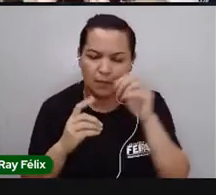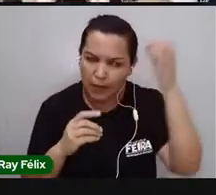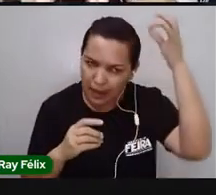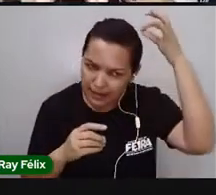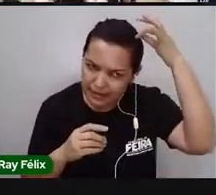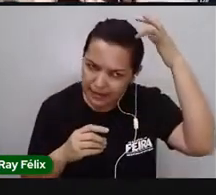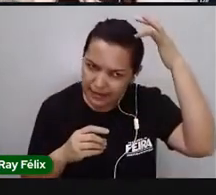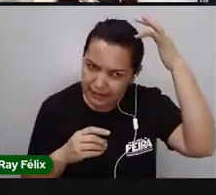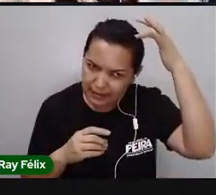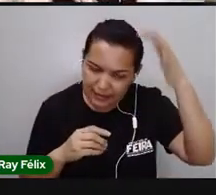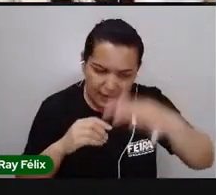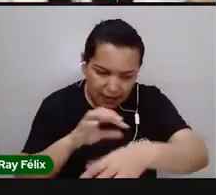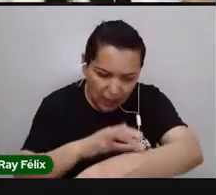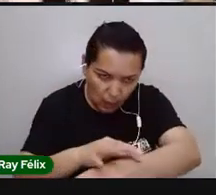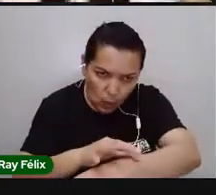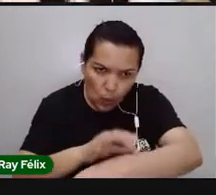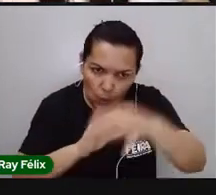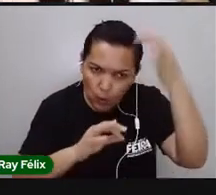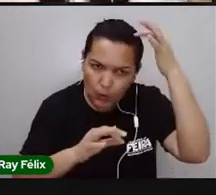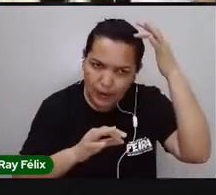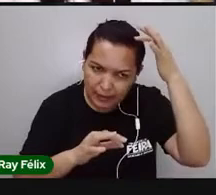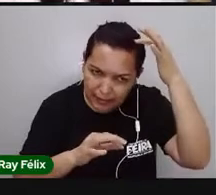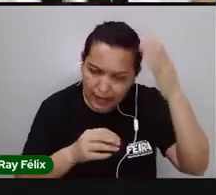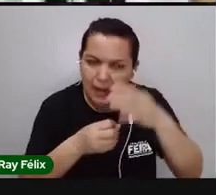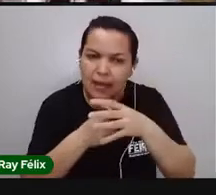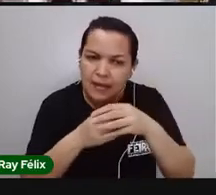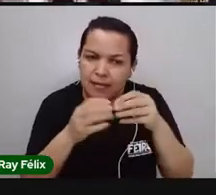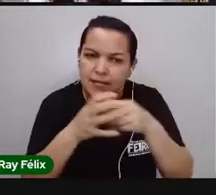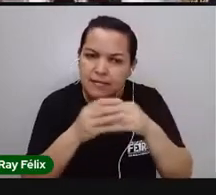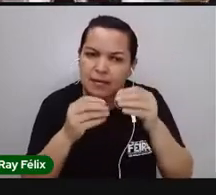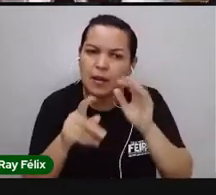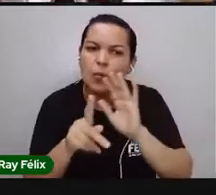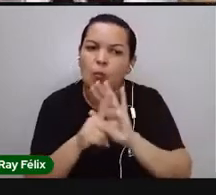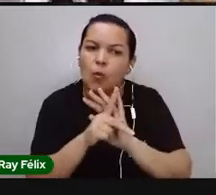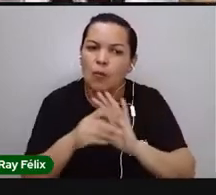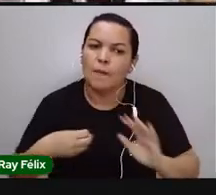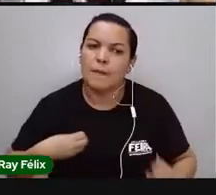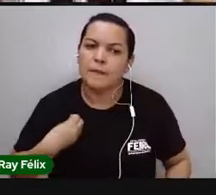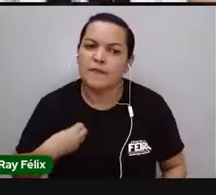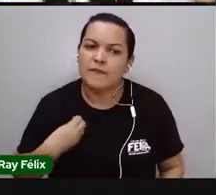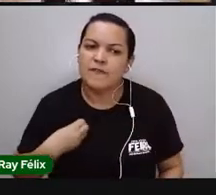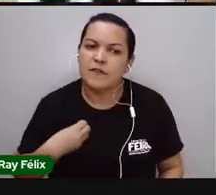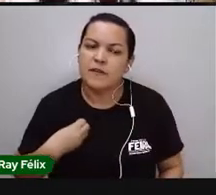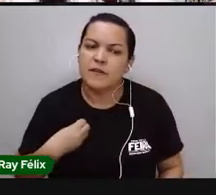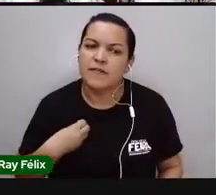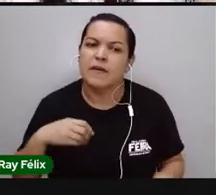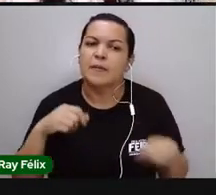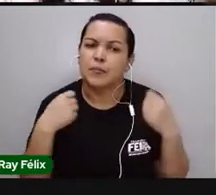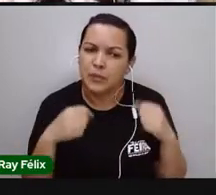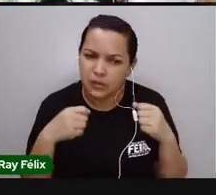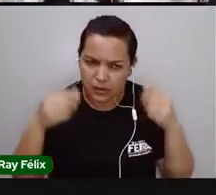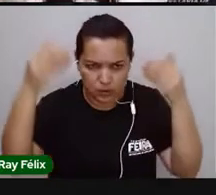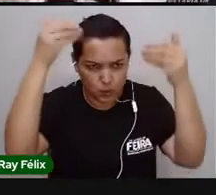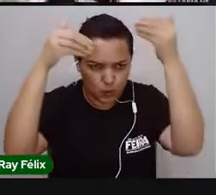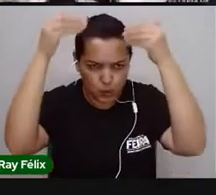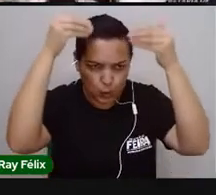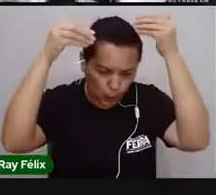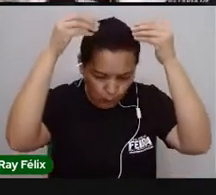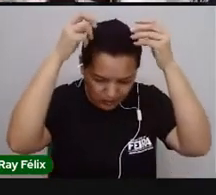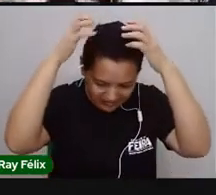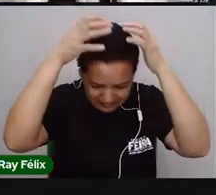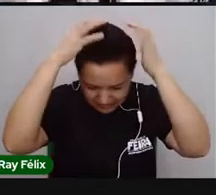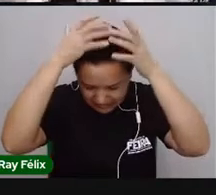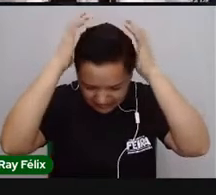tem células e aí sim, tem a parte viva do nosso cabelo e ela precisa também de cuidados. Por isso que a gente tem que